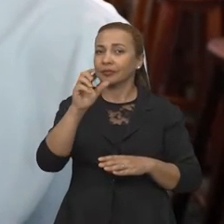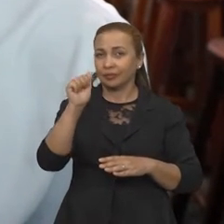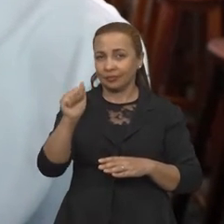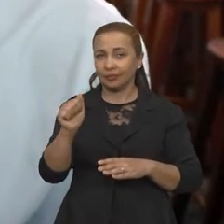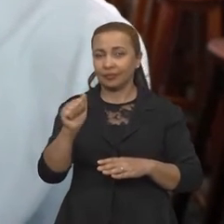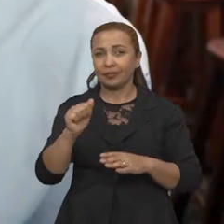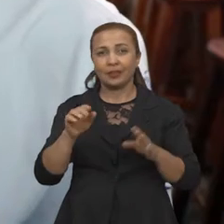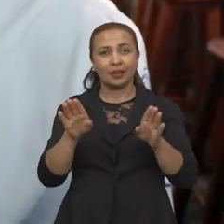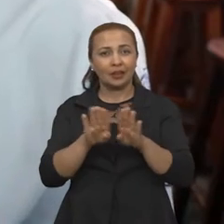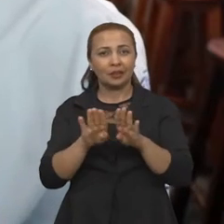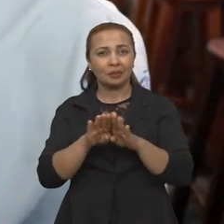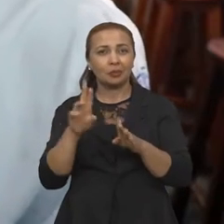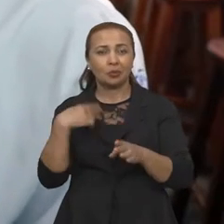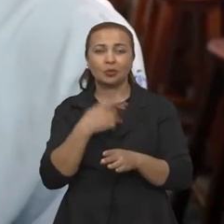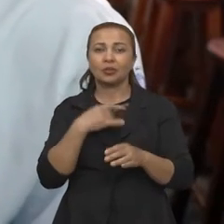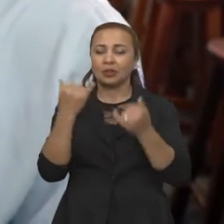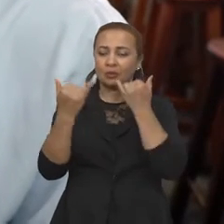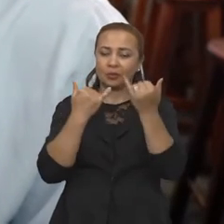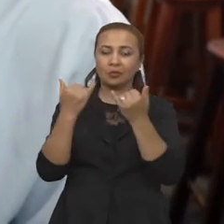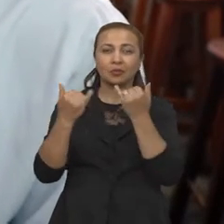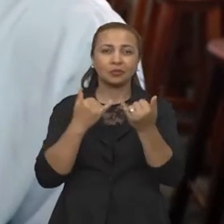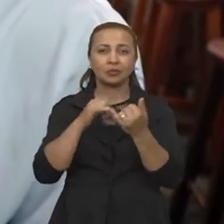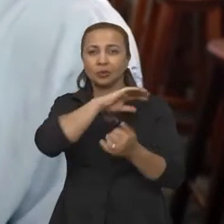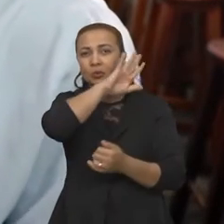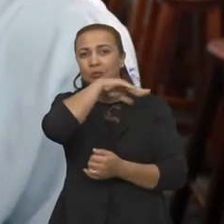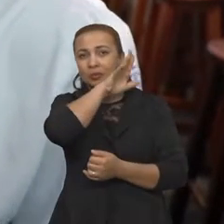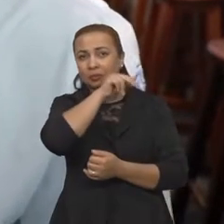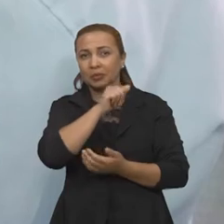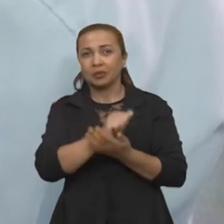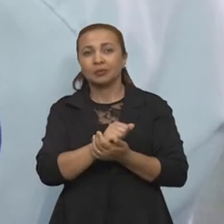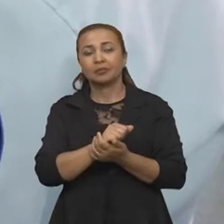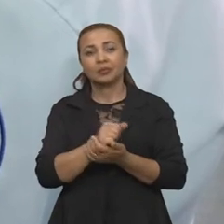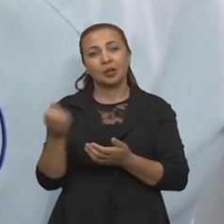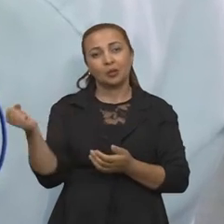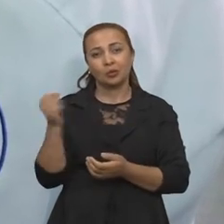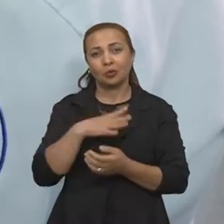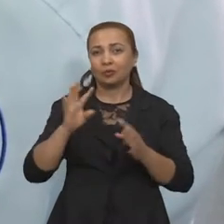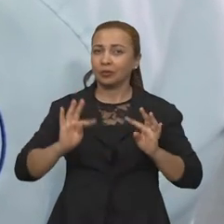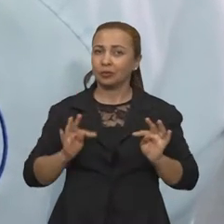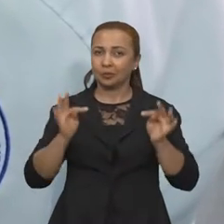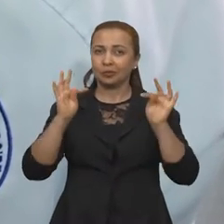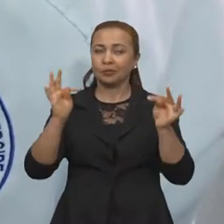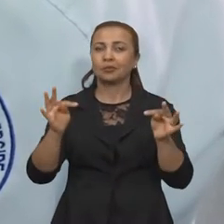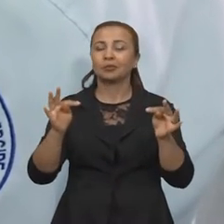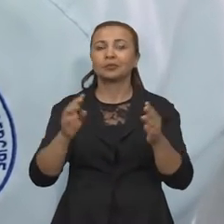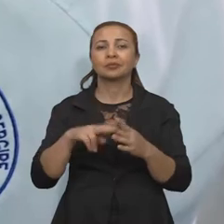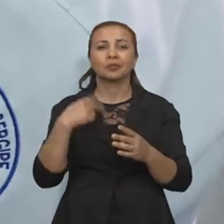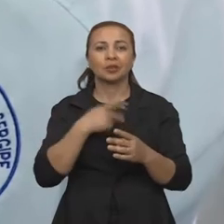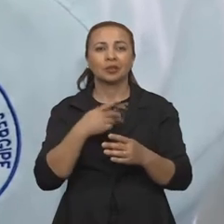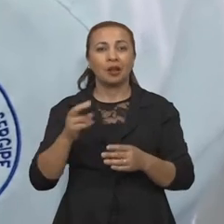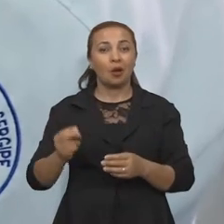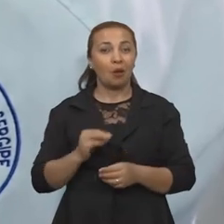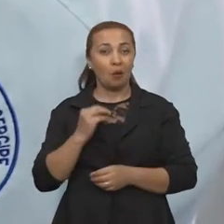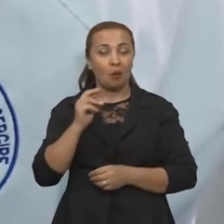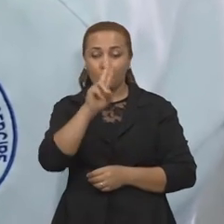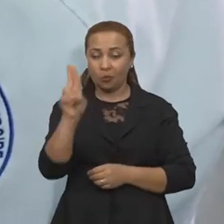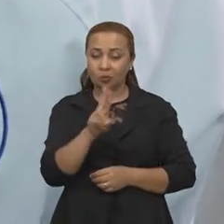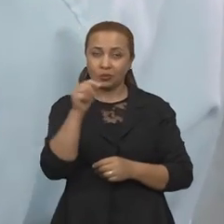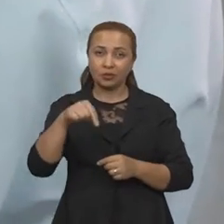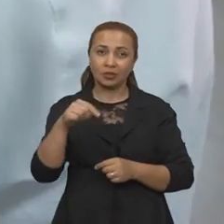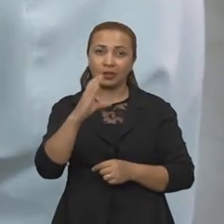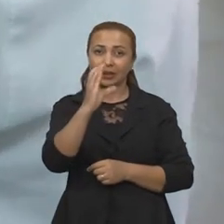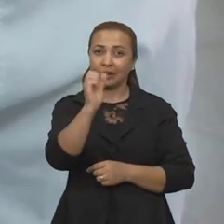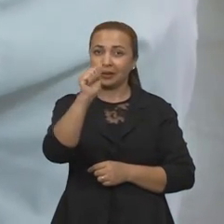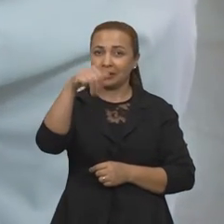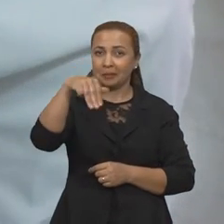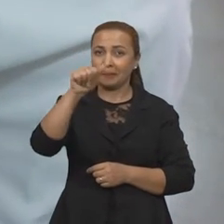neoformação. E isso a gente já tem informação do animal que ia chegar até nós. Essa é uma nova tecnologia que nós estamos utilizando aqui